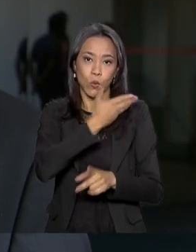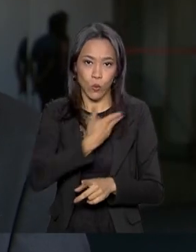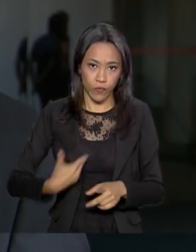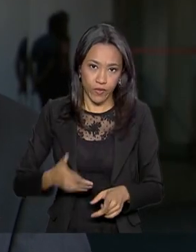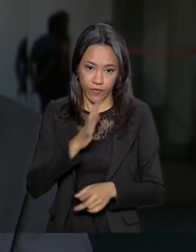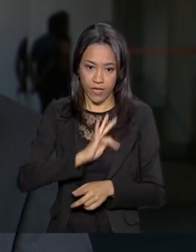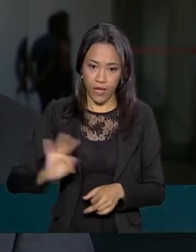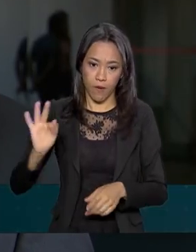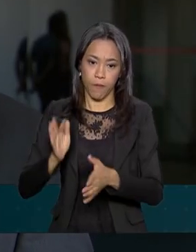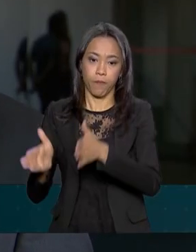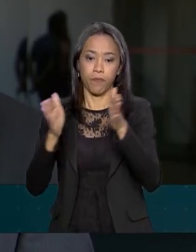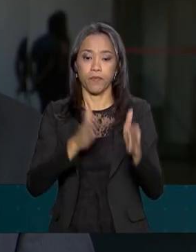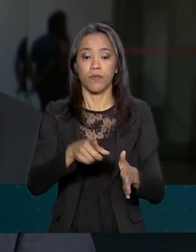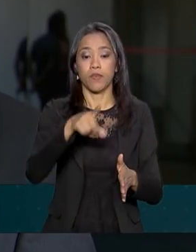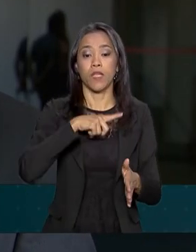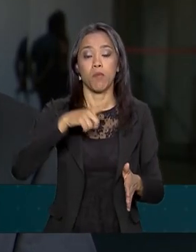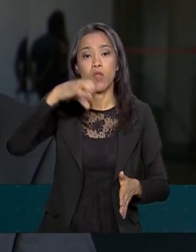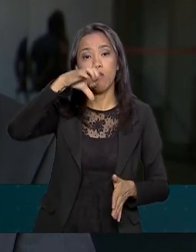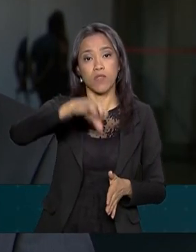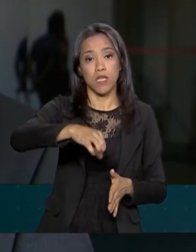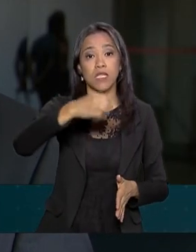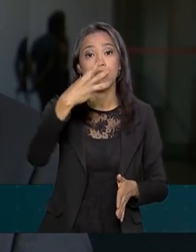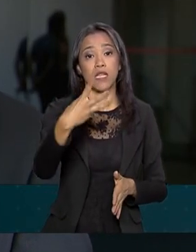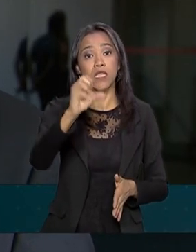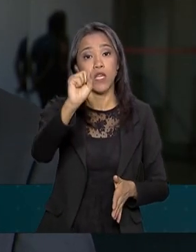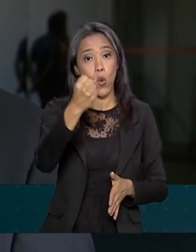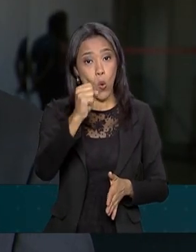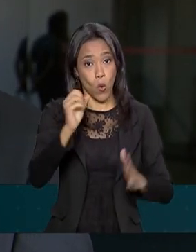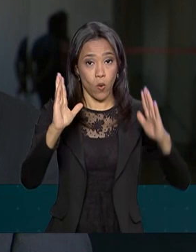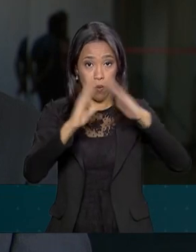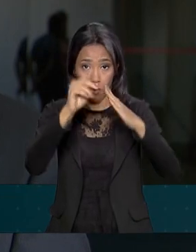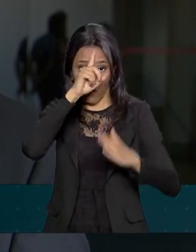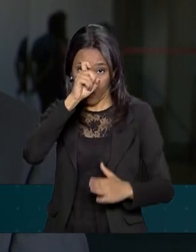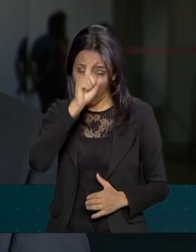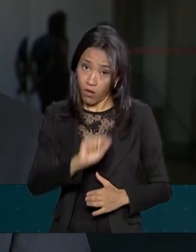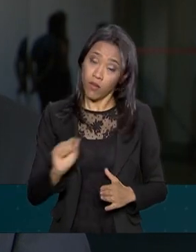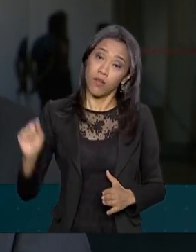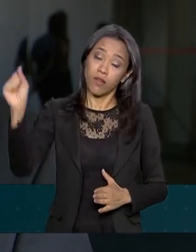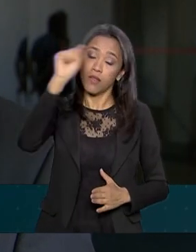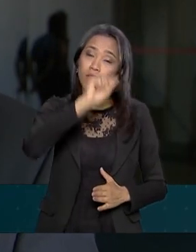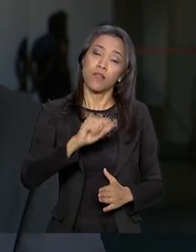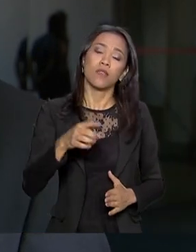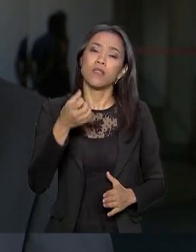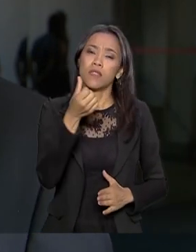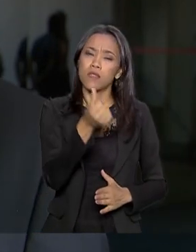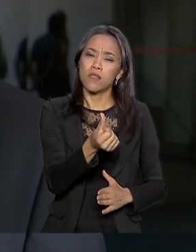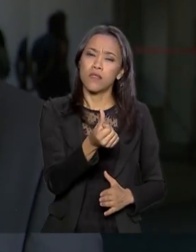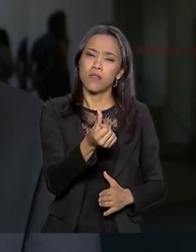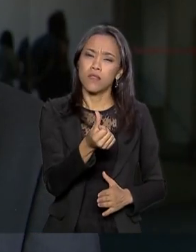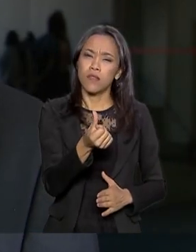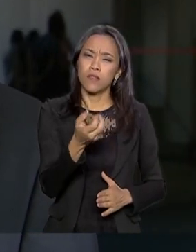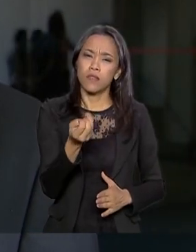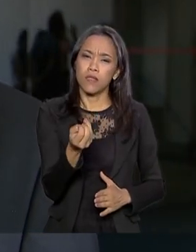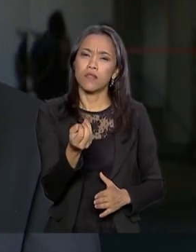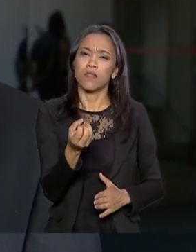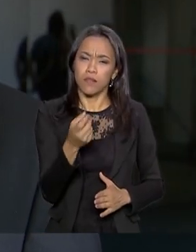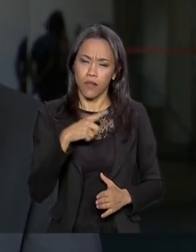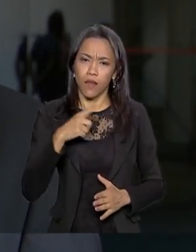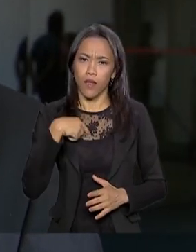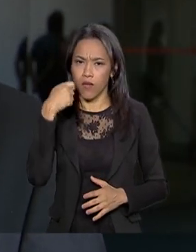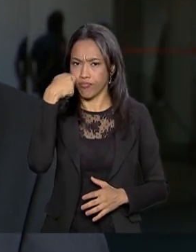938 unidades com adesão realizada, das quais 660 têm inclusive saúde bucal, atendimento